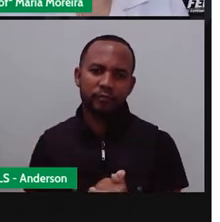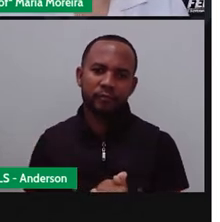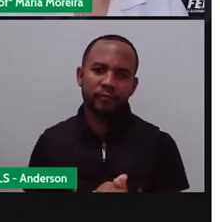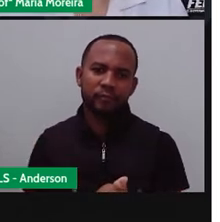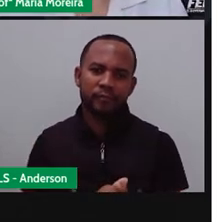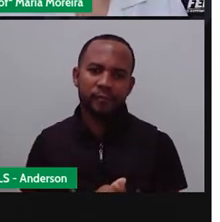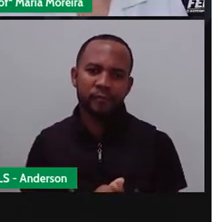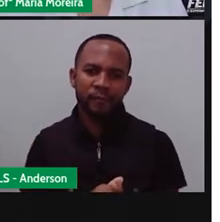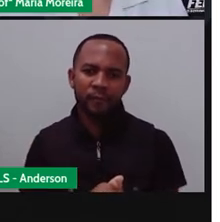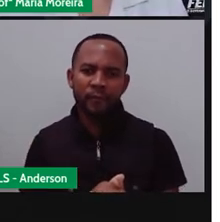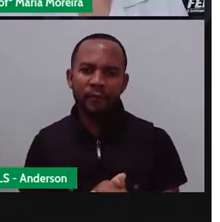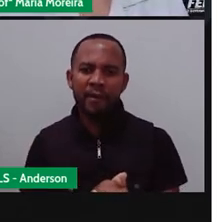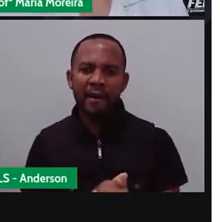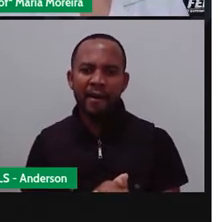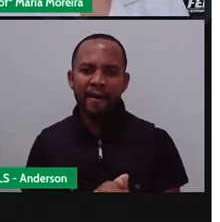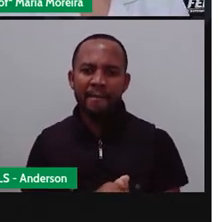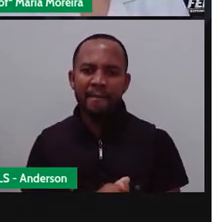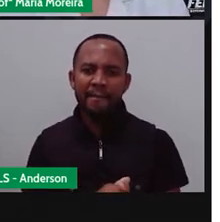Secundárias. Não é isso?